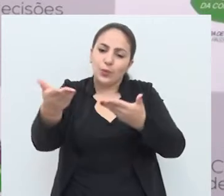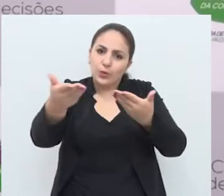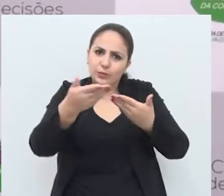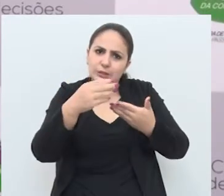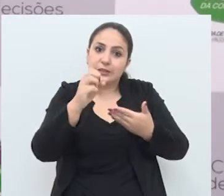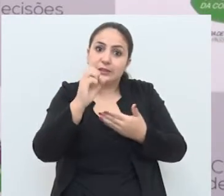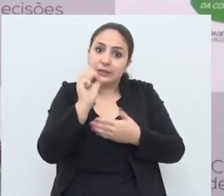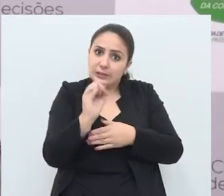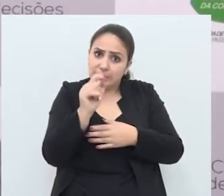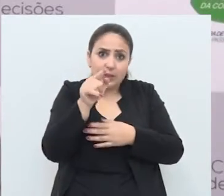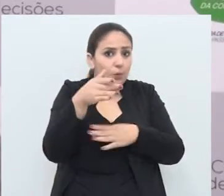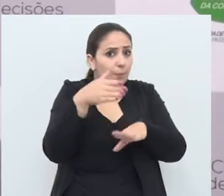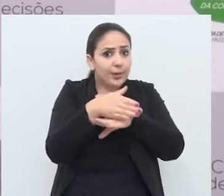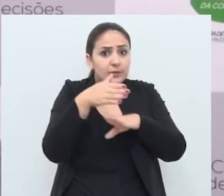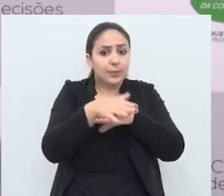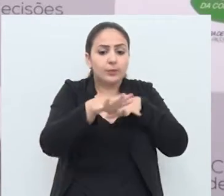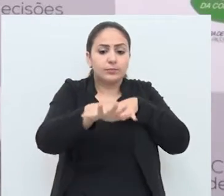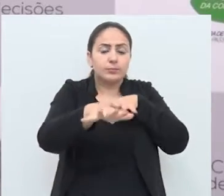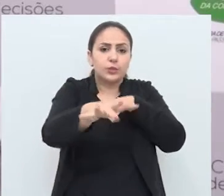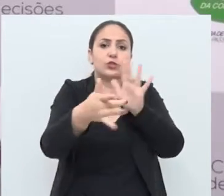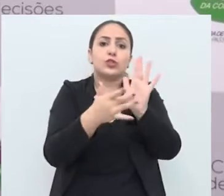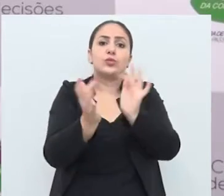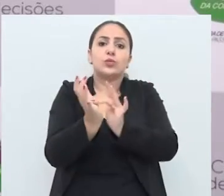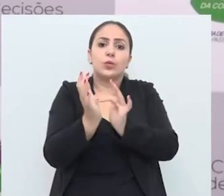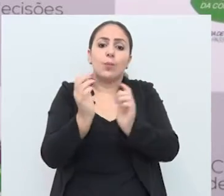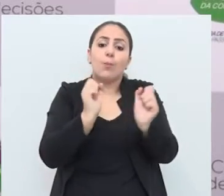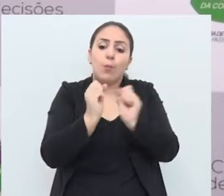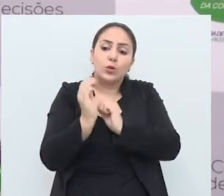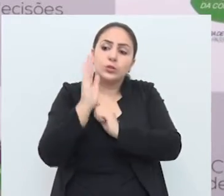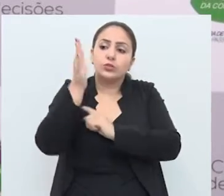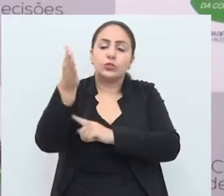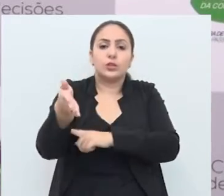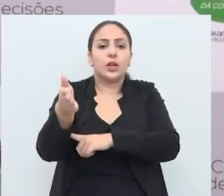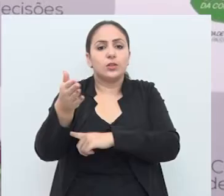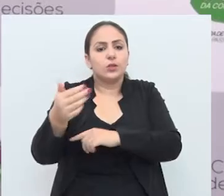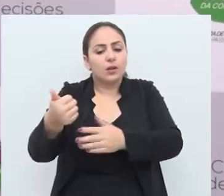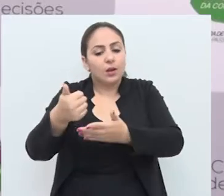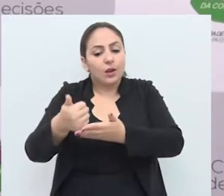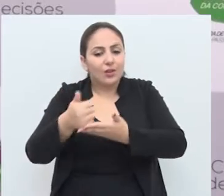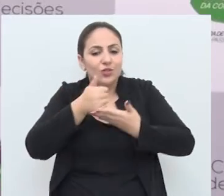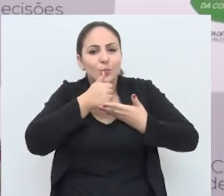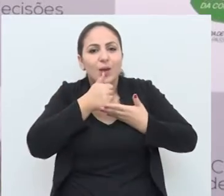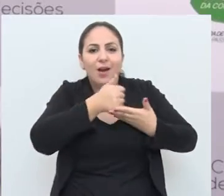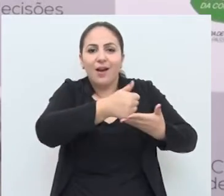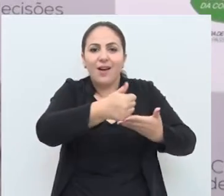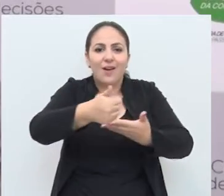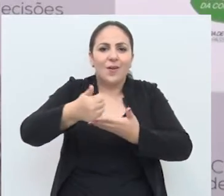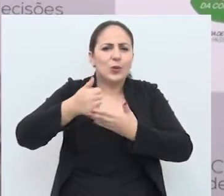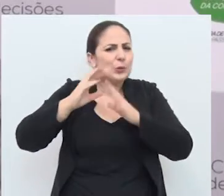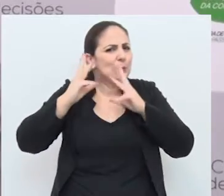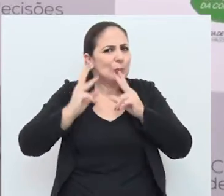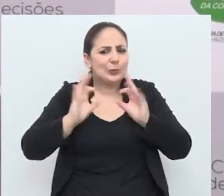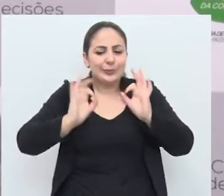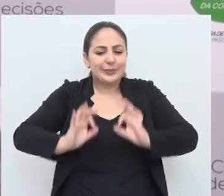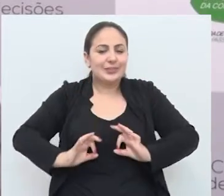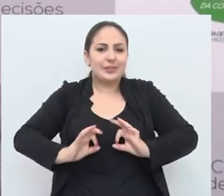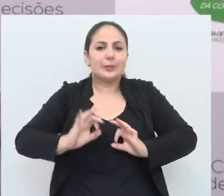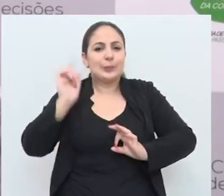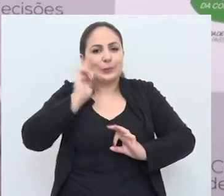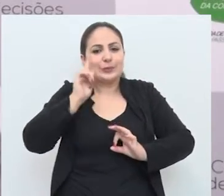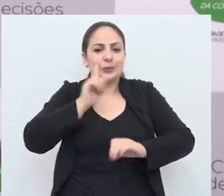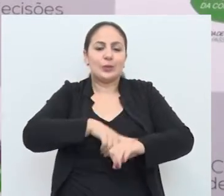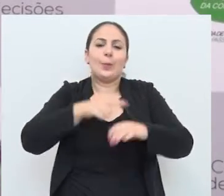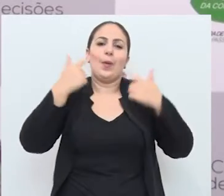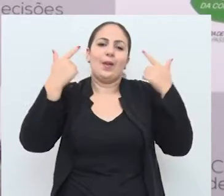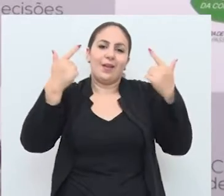quer deixar o convite aqui, você que não vai fazer a caminhada com a gente, pode se dirigir, leva o teu chimarrão, leva todo o apetrecho que tem